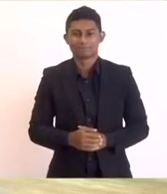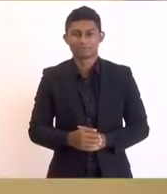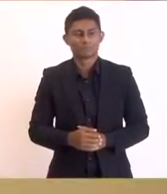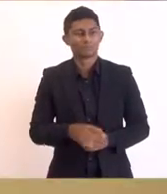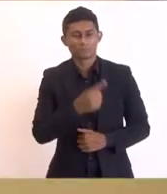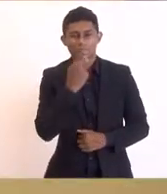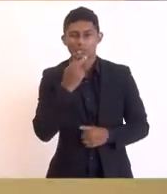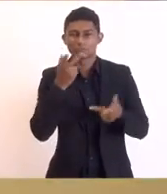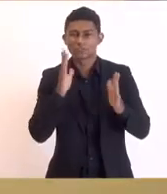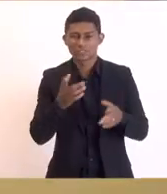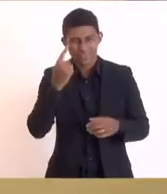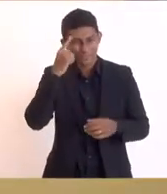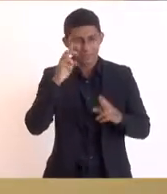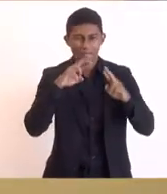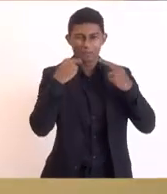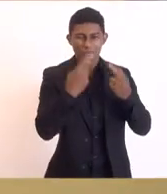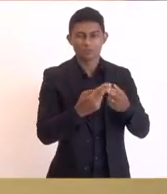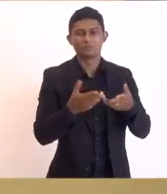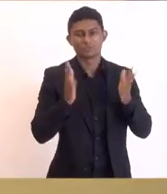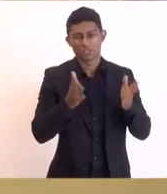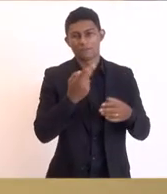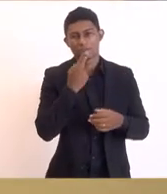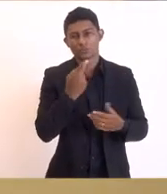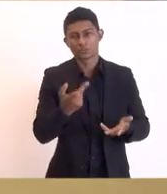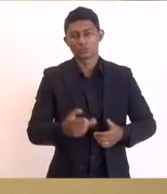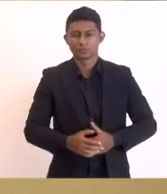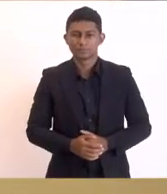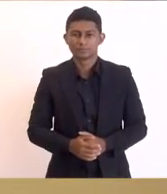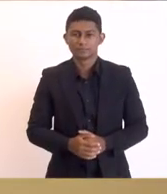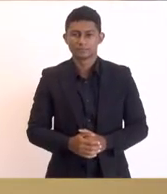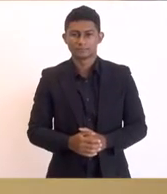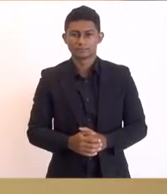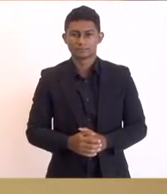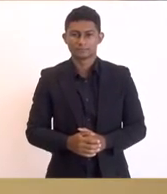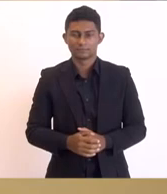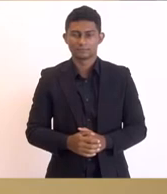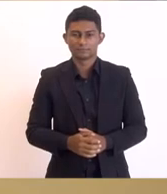falou e colocou na reunião. quero